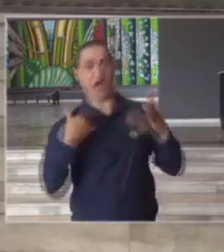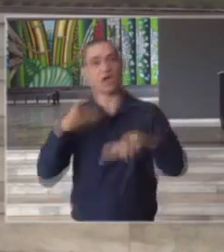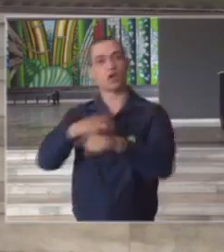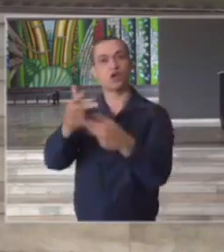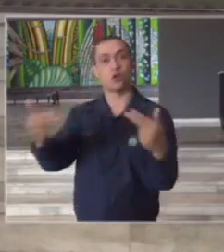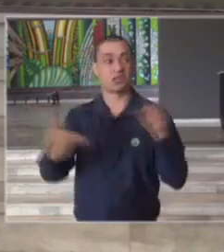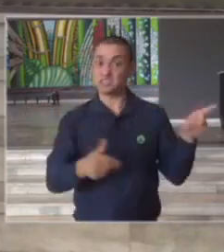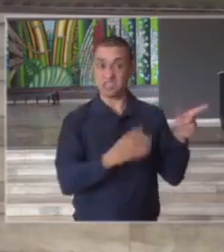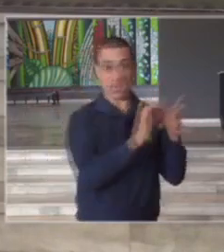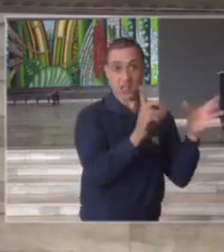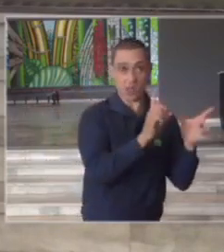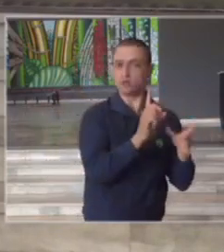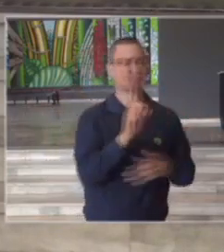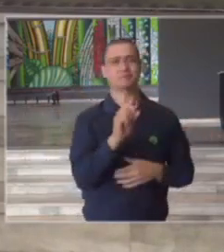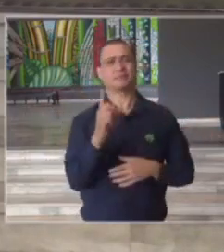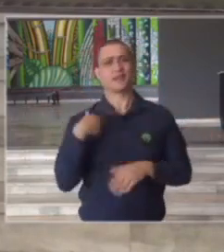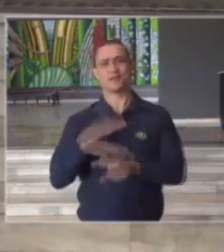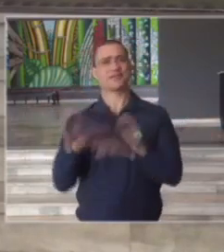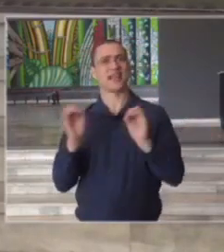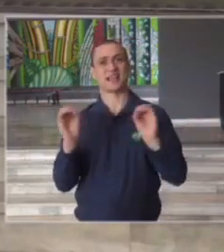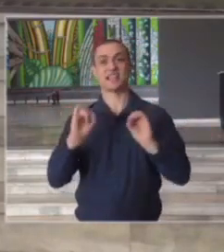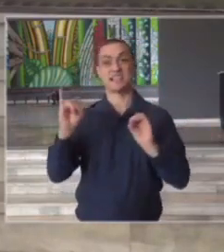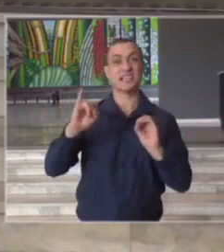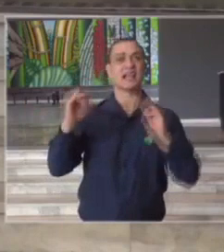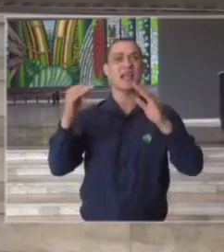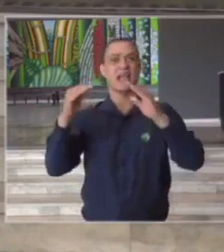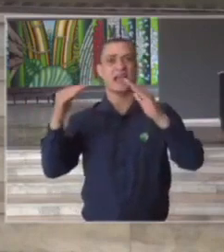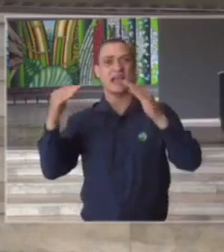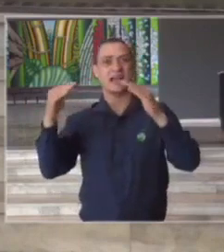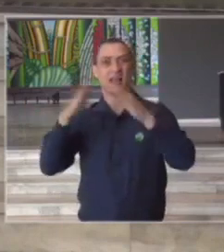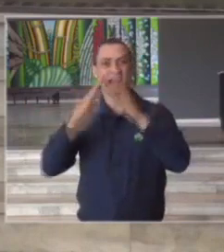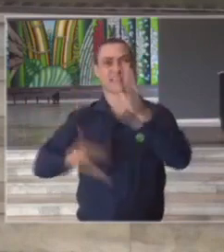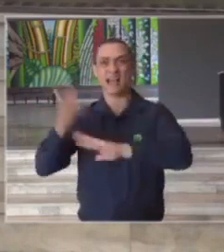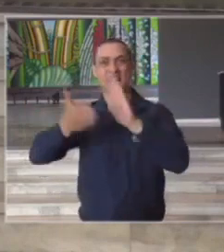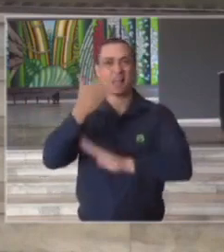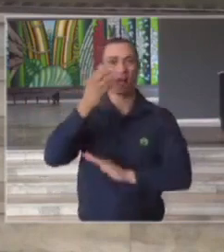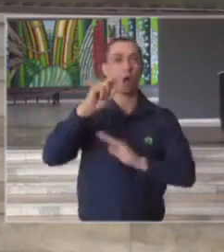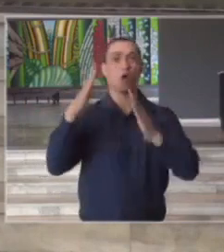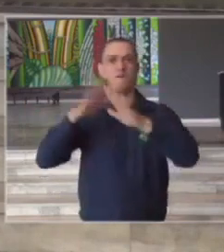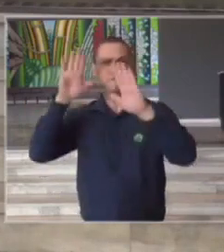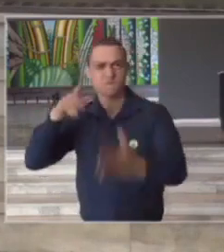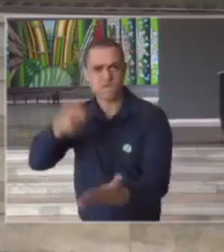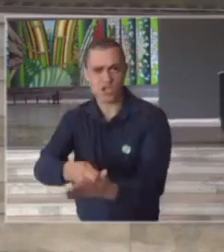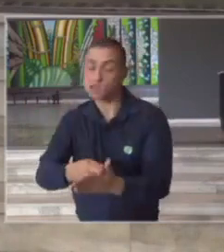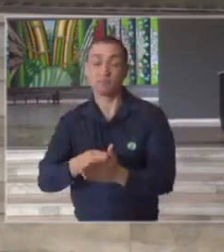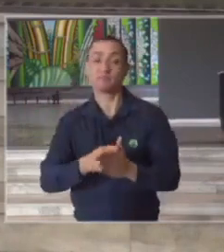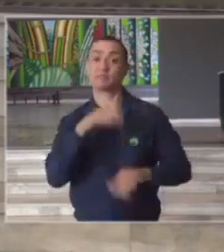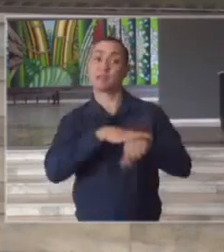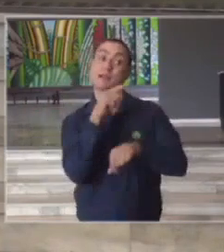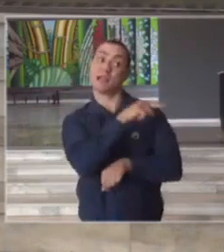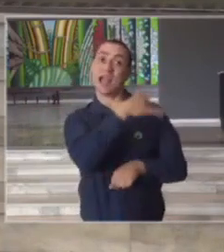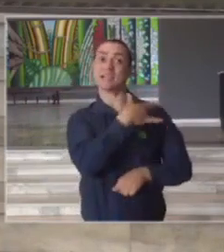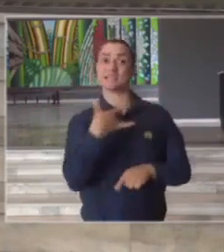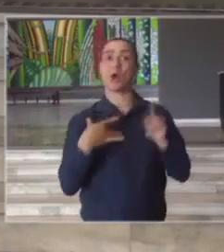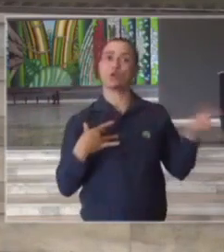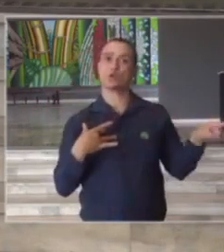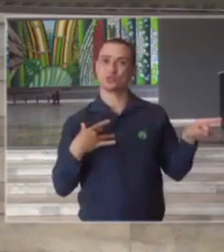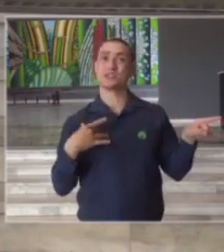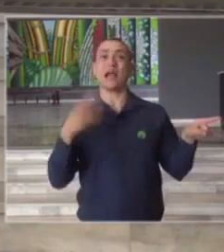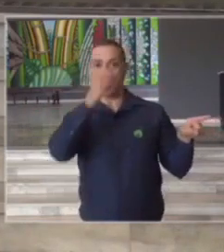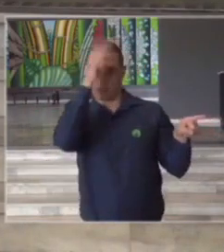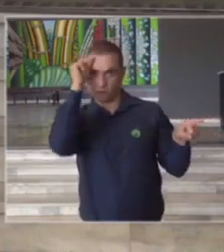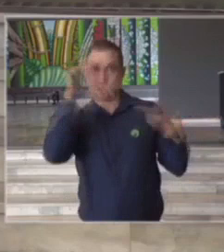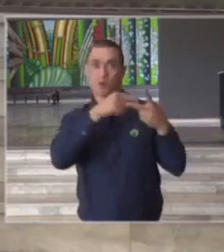para poder flexibilizar seja para poder endurecer é a área da saúde que aponta para a prefeitura e para governo